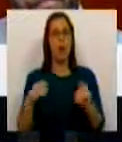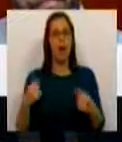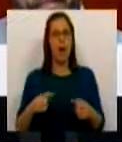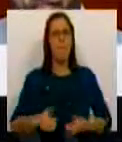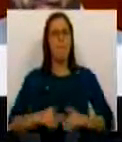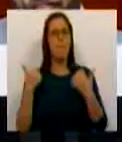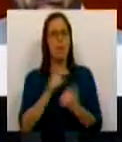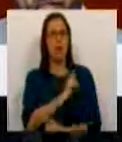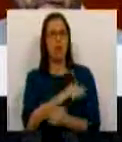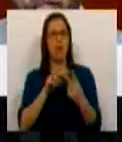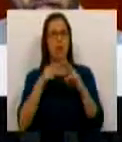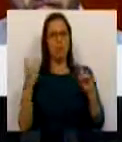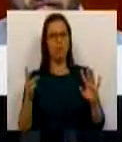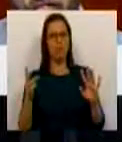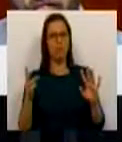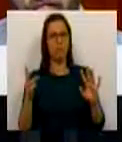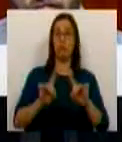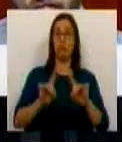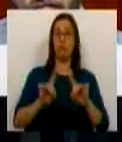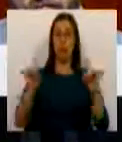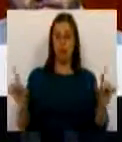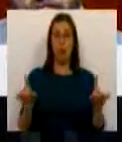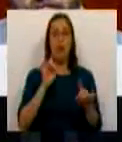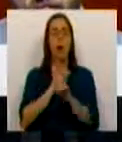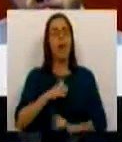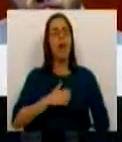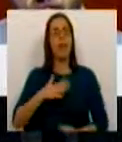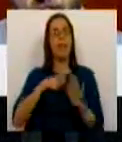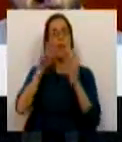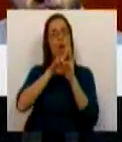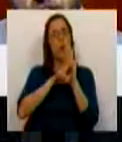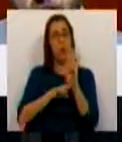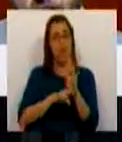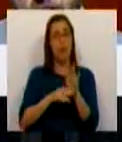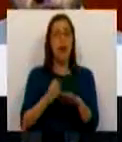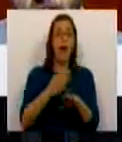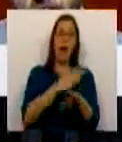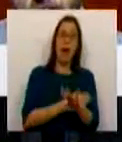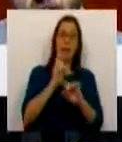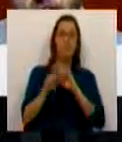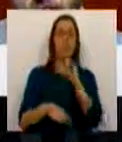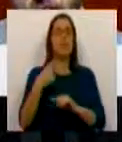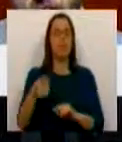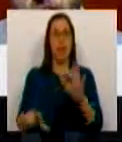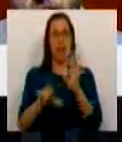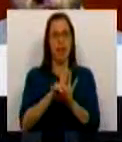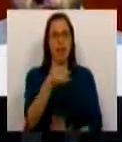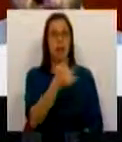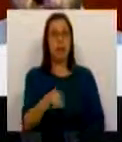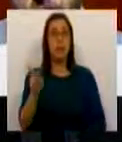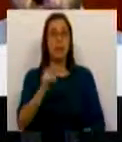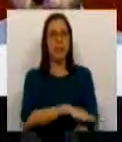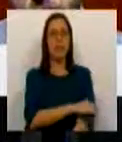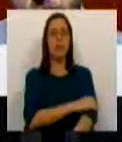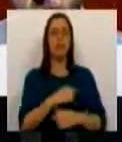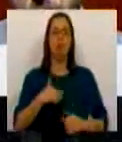melhor poder local. Eram diferentes as entidades reguladoras antes e depois da lei de 2013.